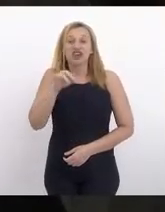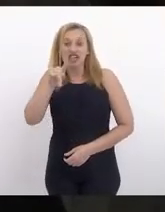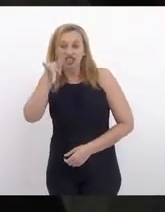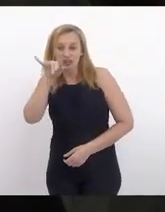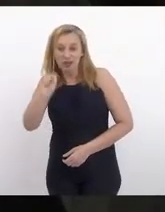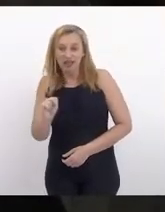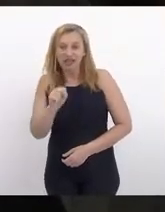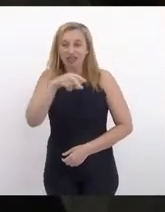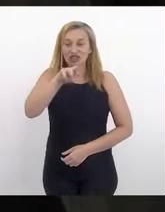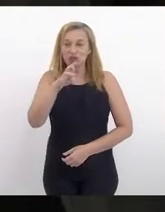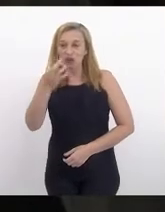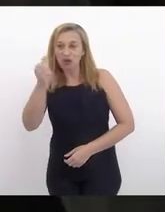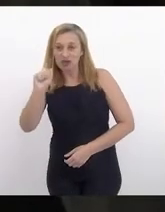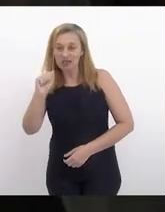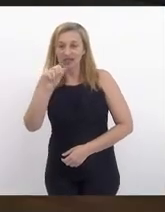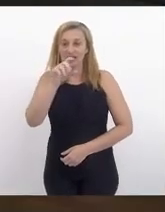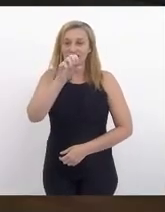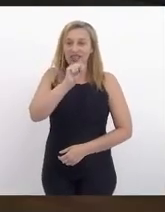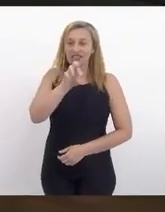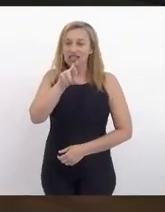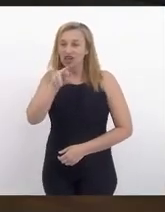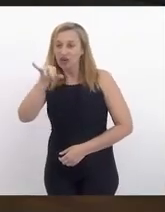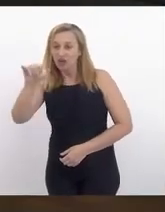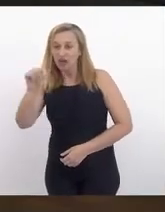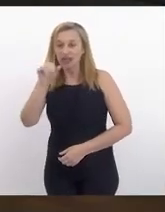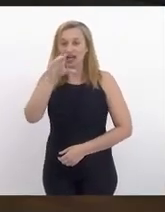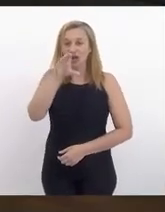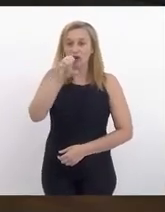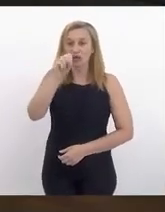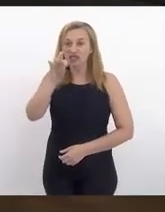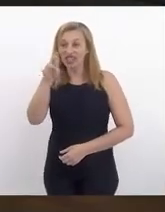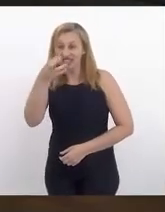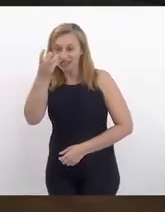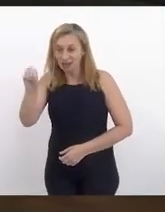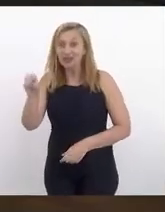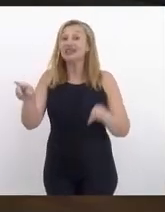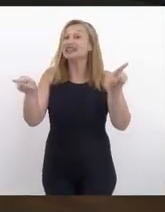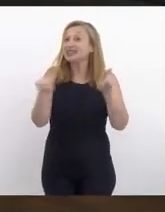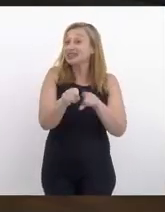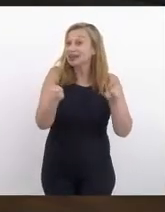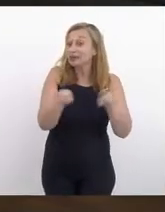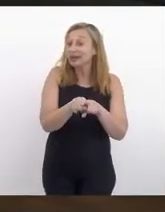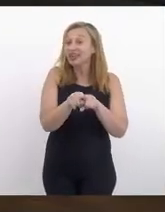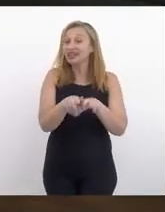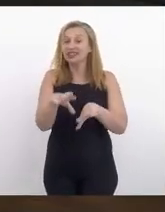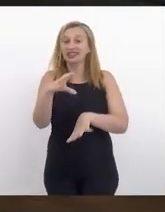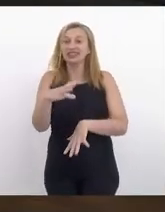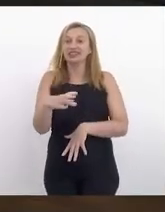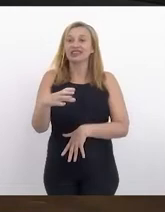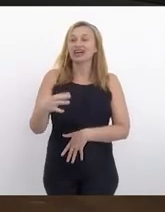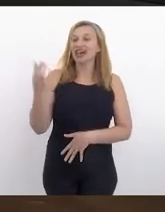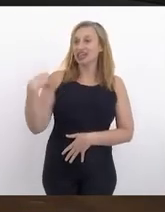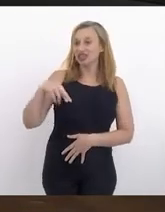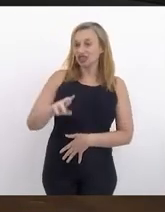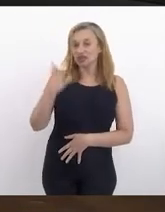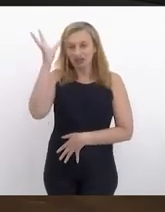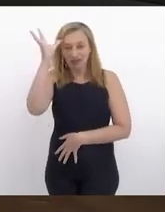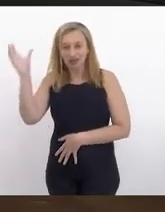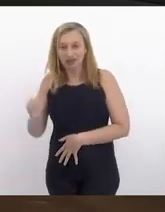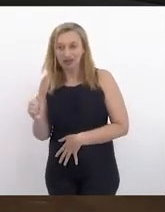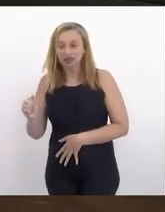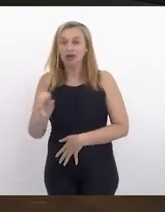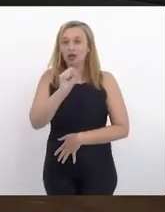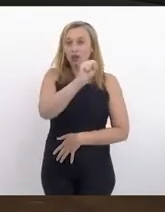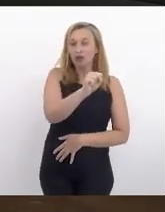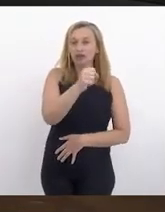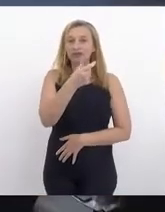Senhora da Conceição, que também, nas religiões afro-brasileiras, oito